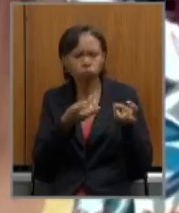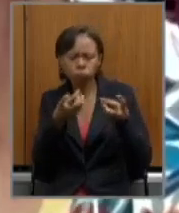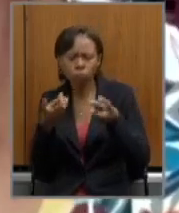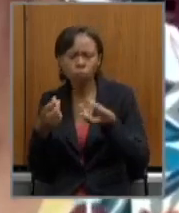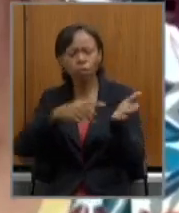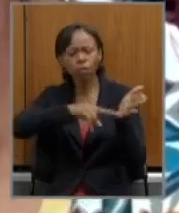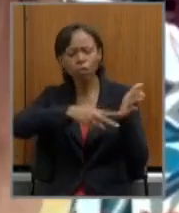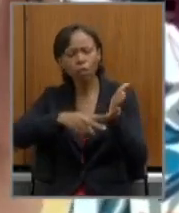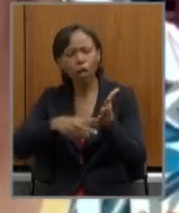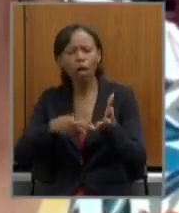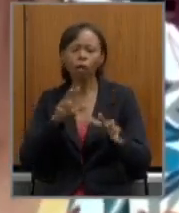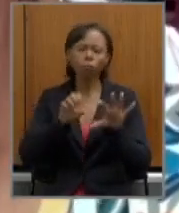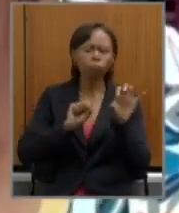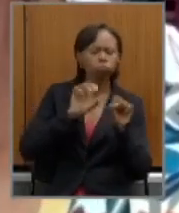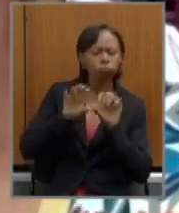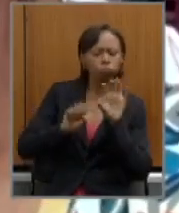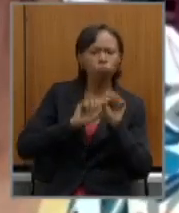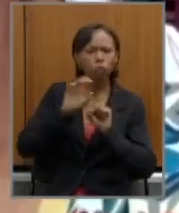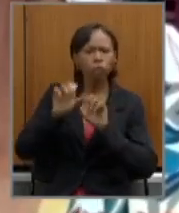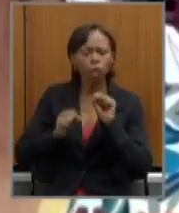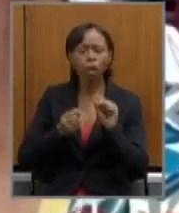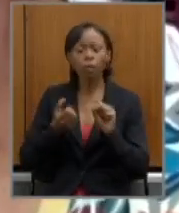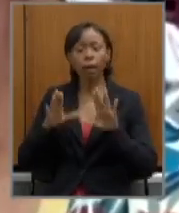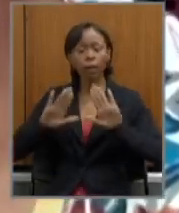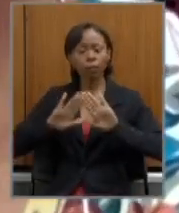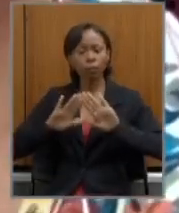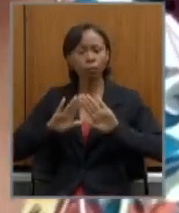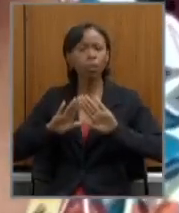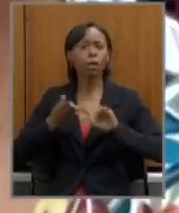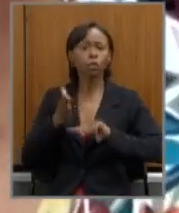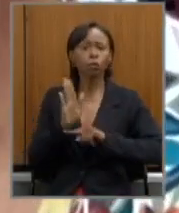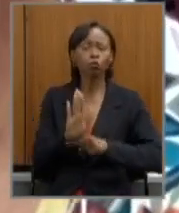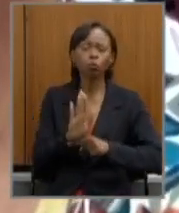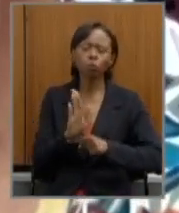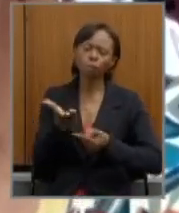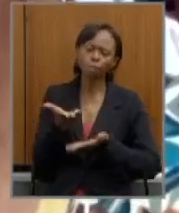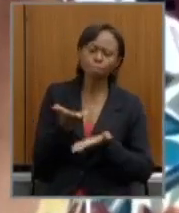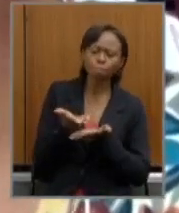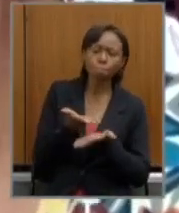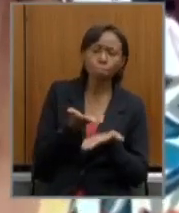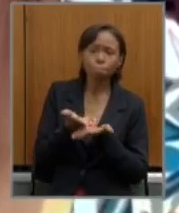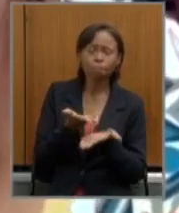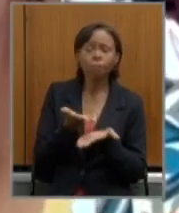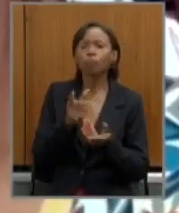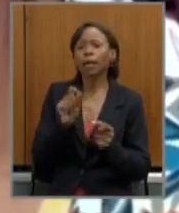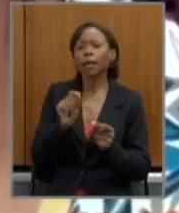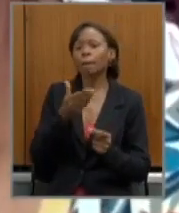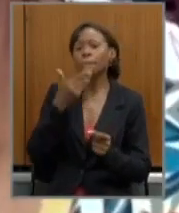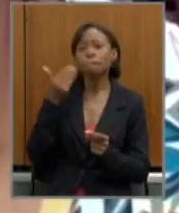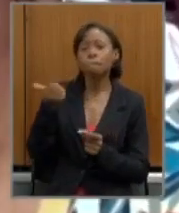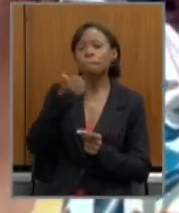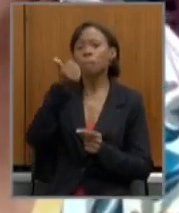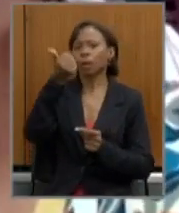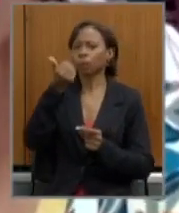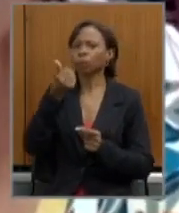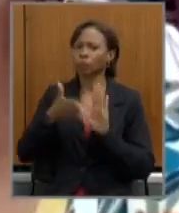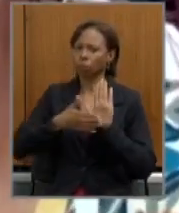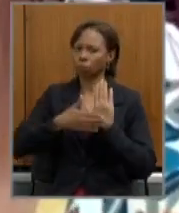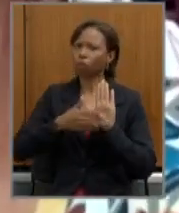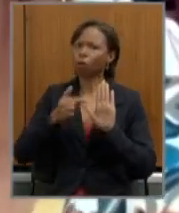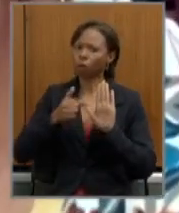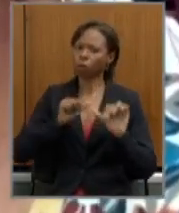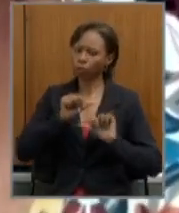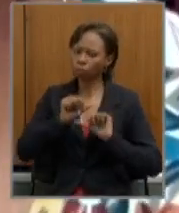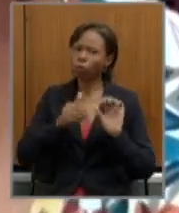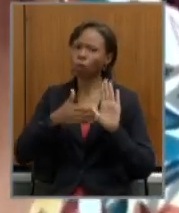sindicatos ouça as contribuições da Assembleia Legislativa no sentido de melhorar a proposta e diria já de antemão